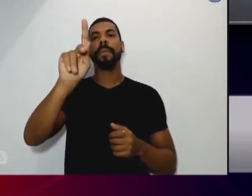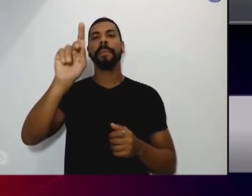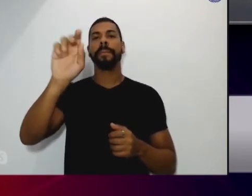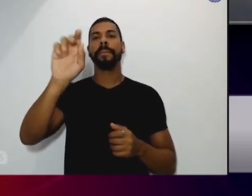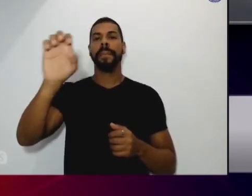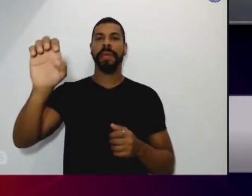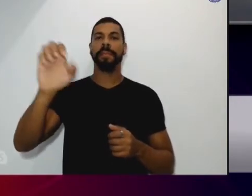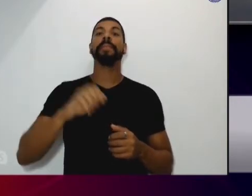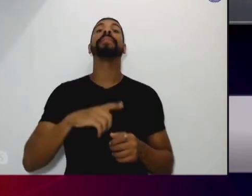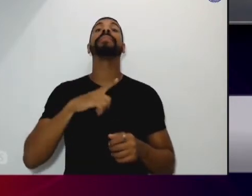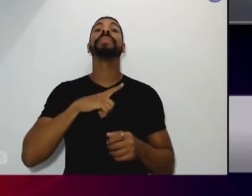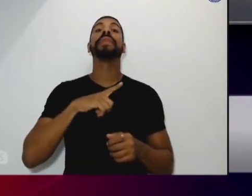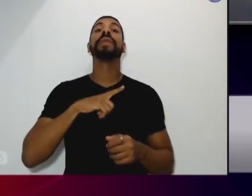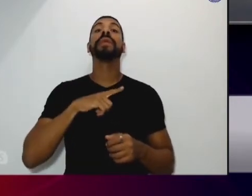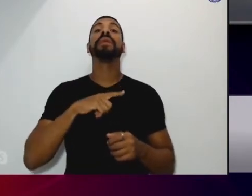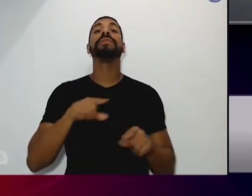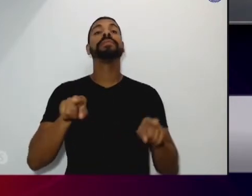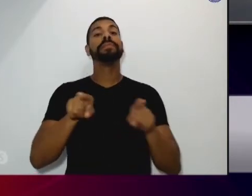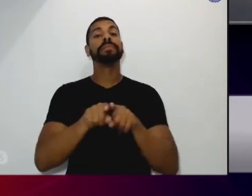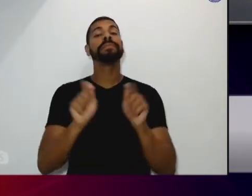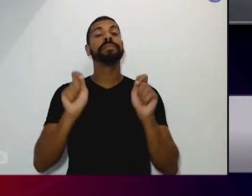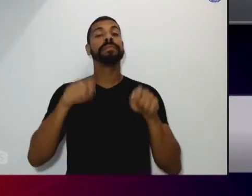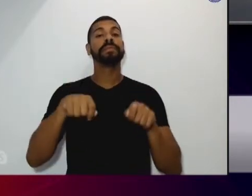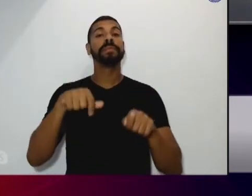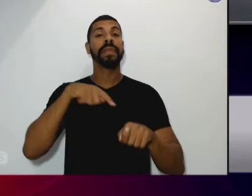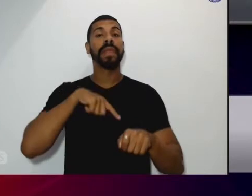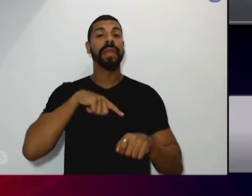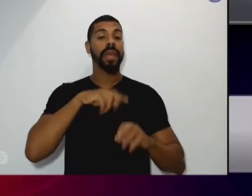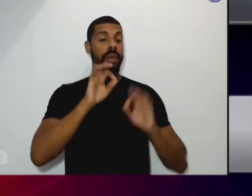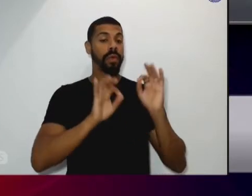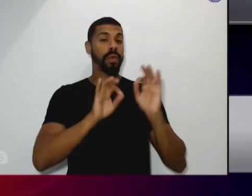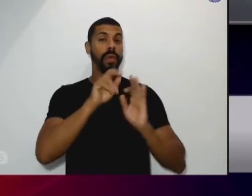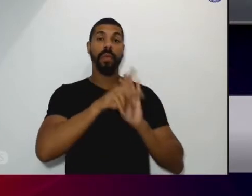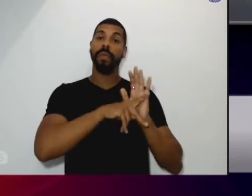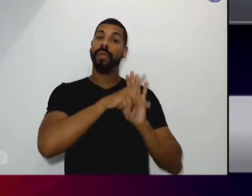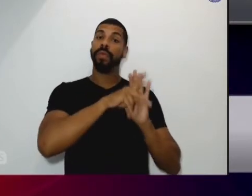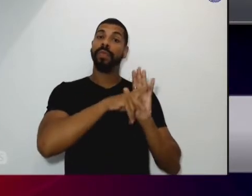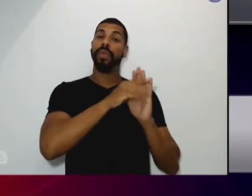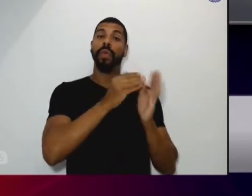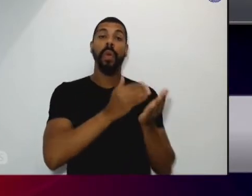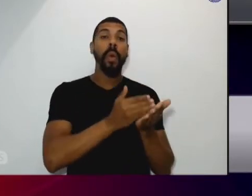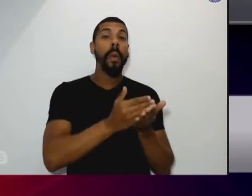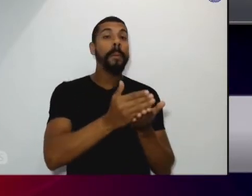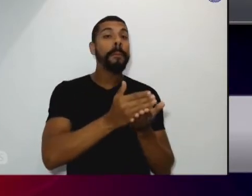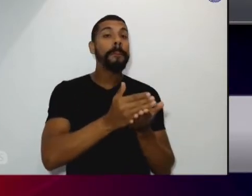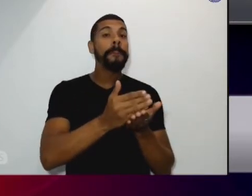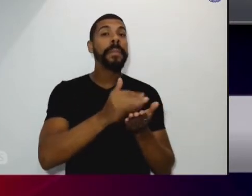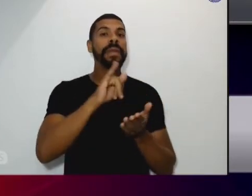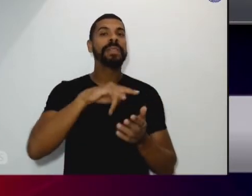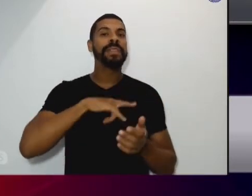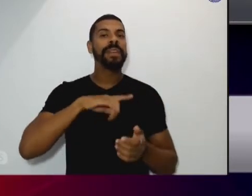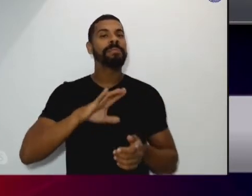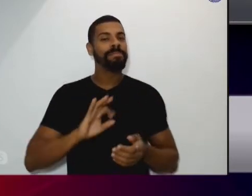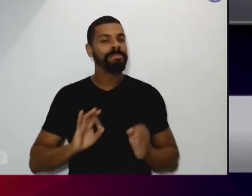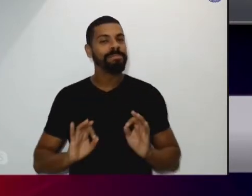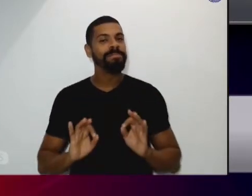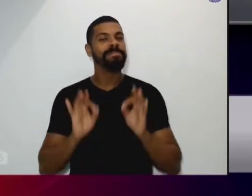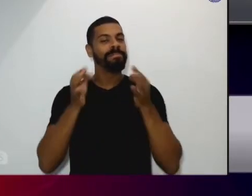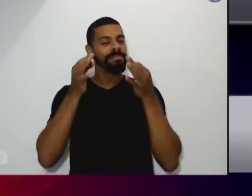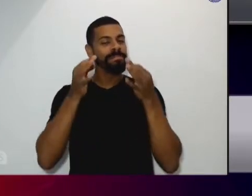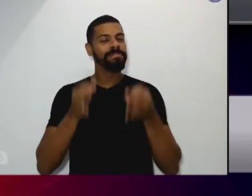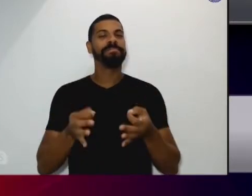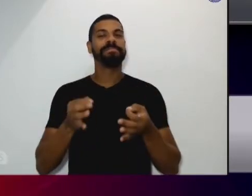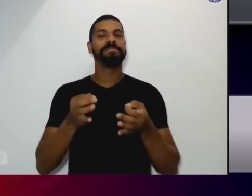Federação Brasileira das Comunidades Terapêuticas aqui vai ser um projeto piloto se der certo em Botucatu esse projeto eles vão jogar a nível